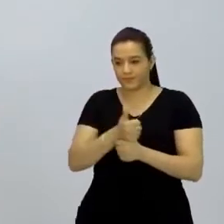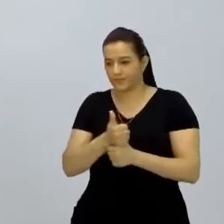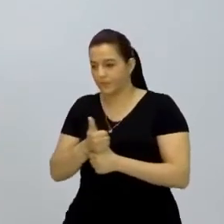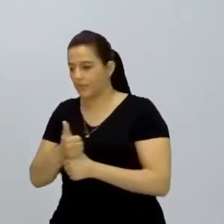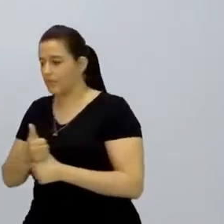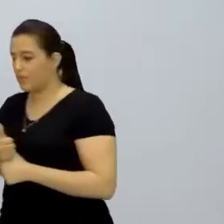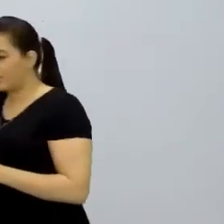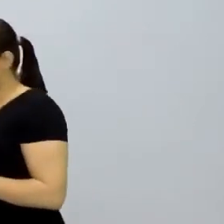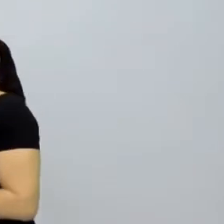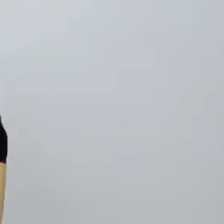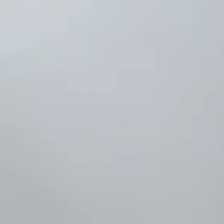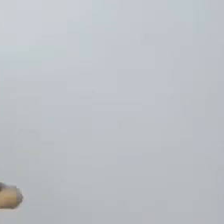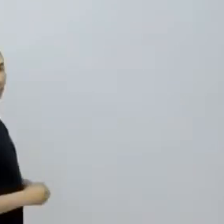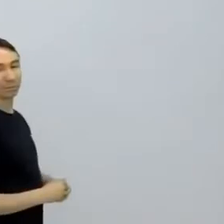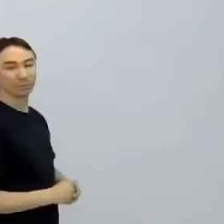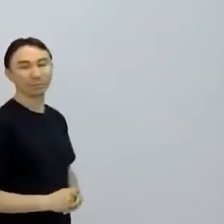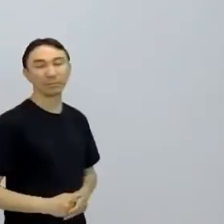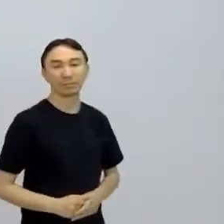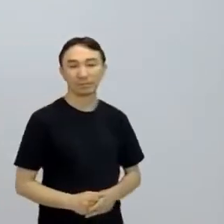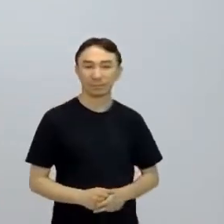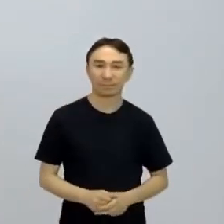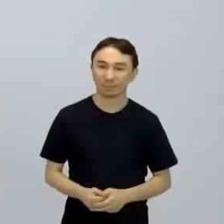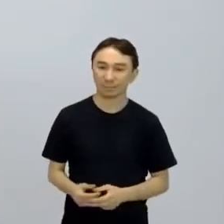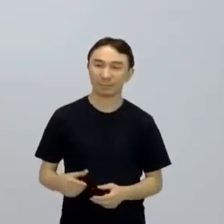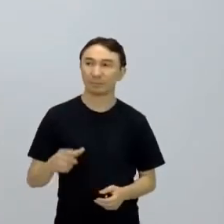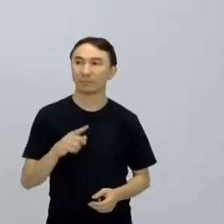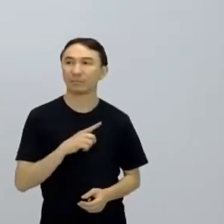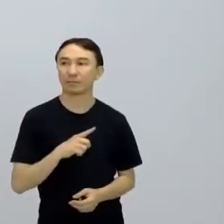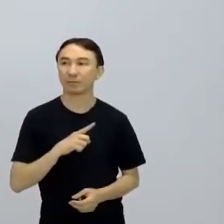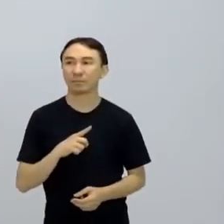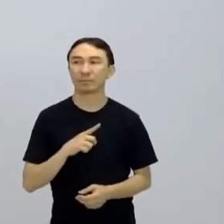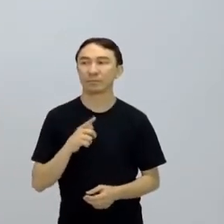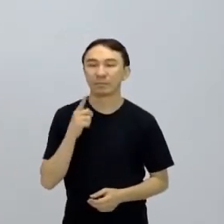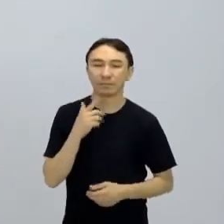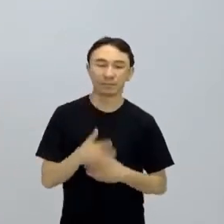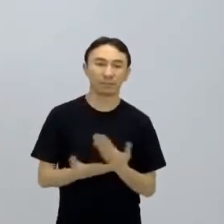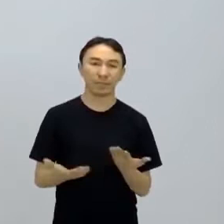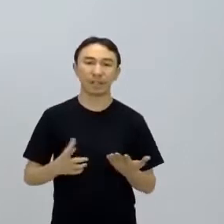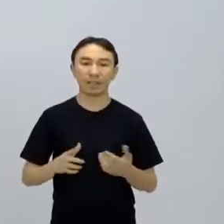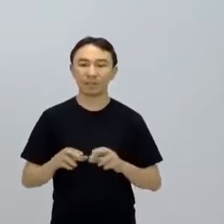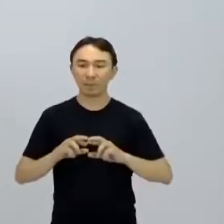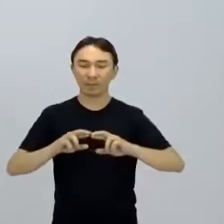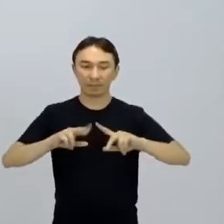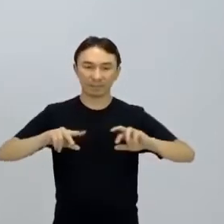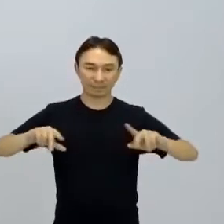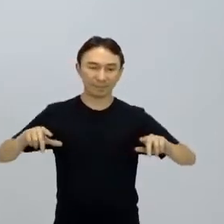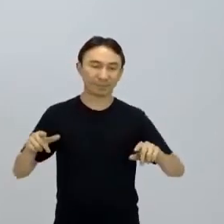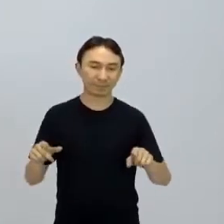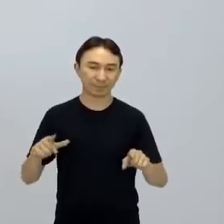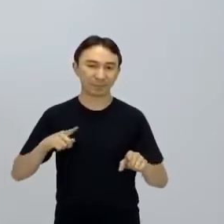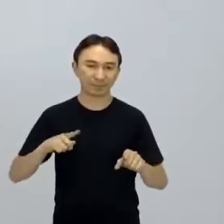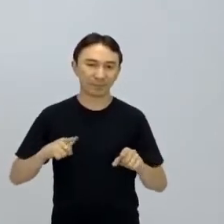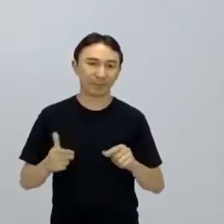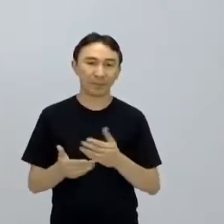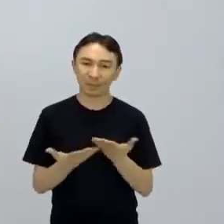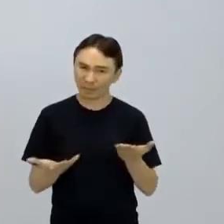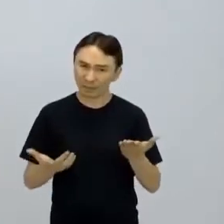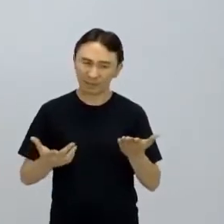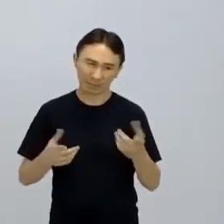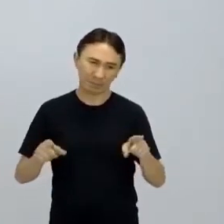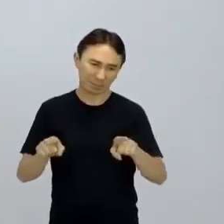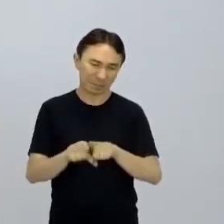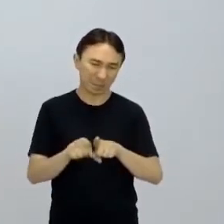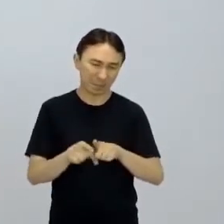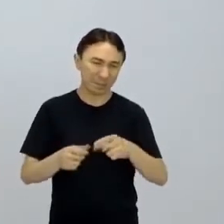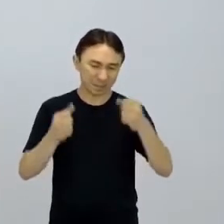desenvolvimento. E ele continua falando sobre essa pesquisa no contexto aí. Na sequência, eu parei para